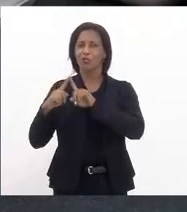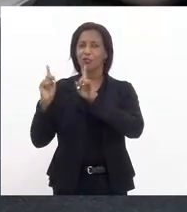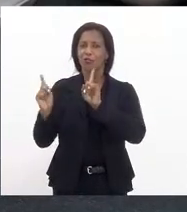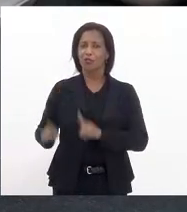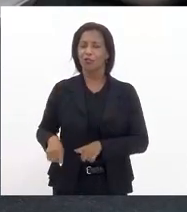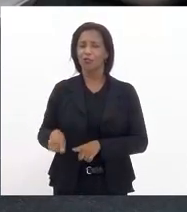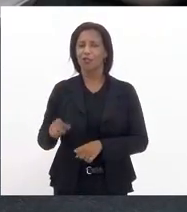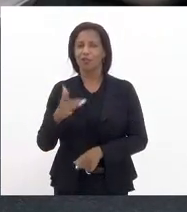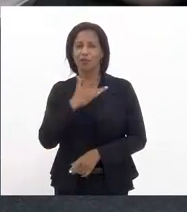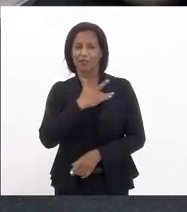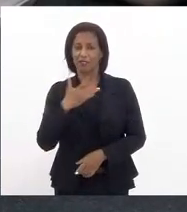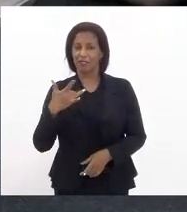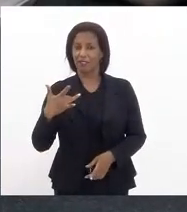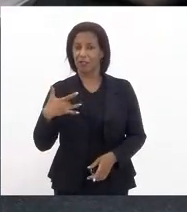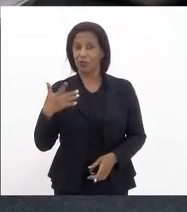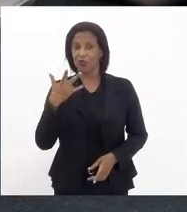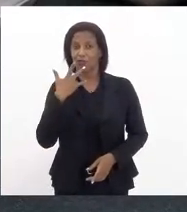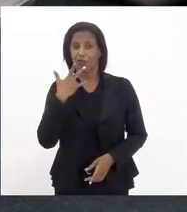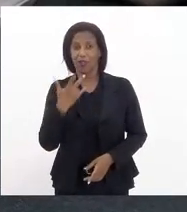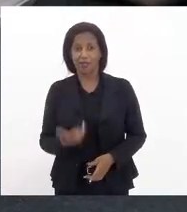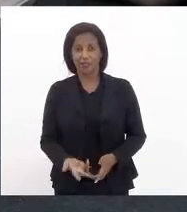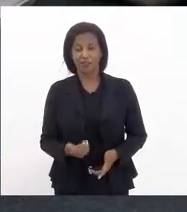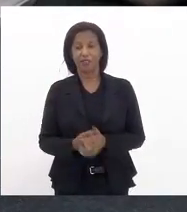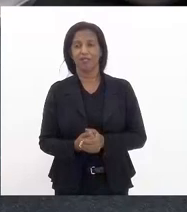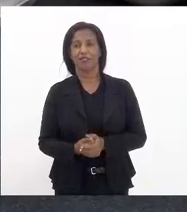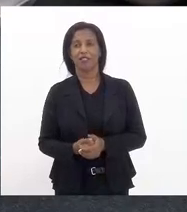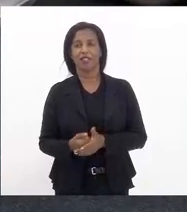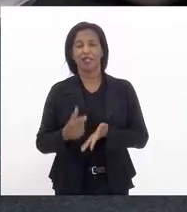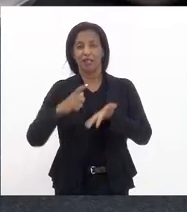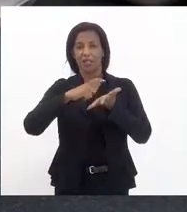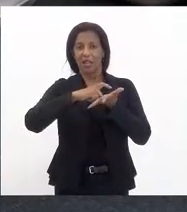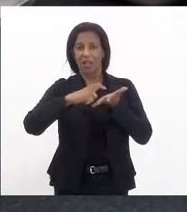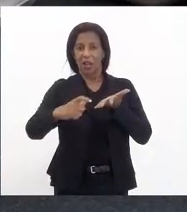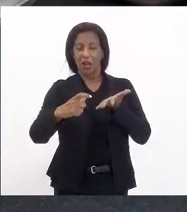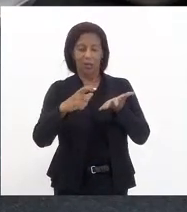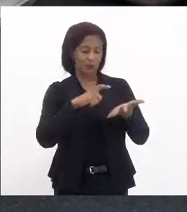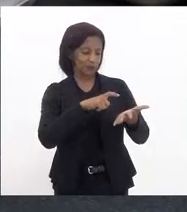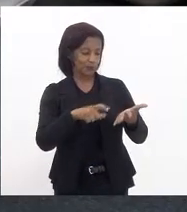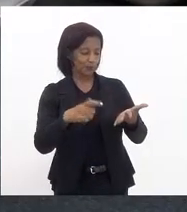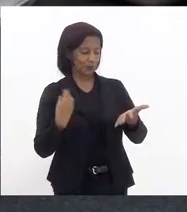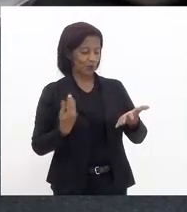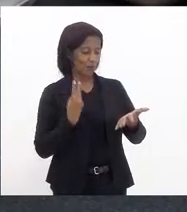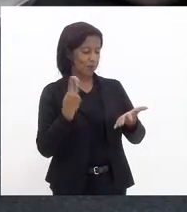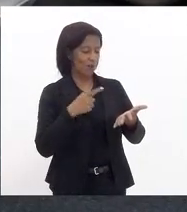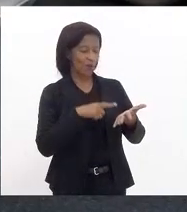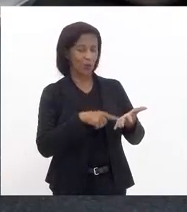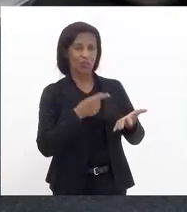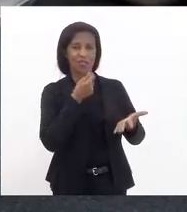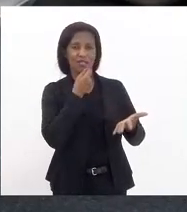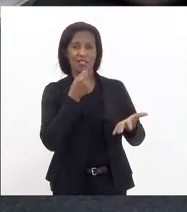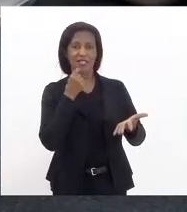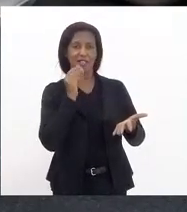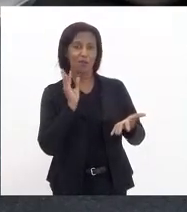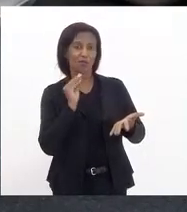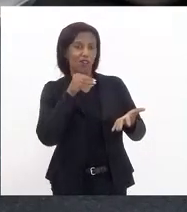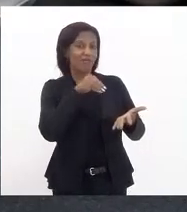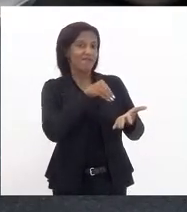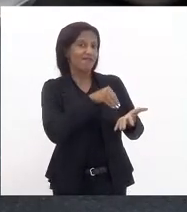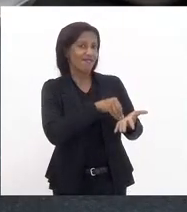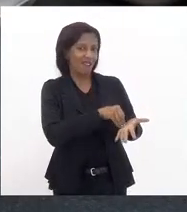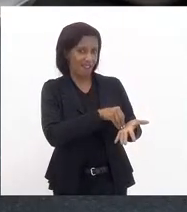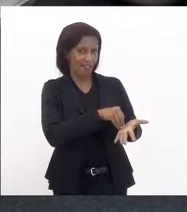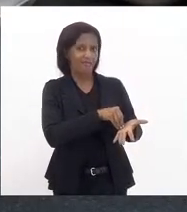da área da saúde dando notícia que no contra-cheque de setembro já está a questão